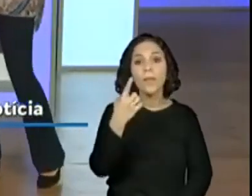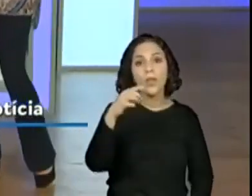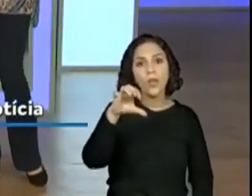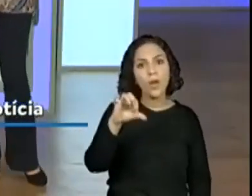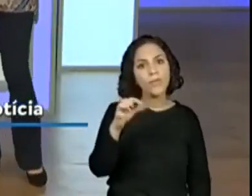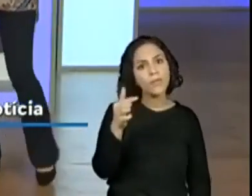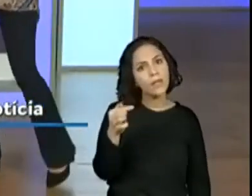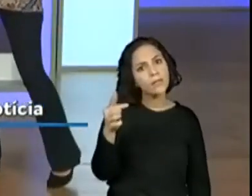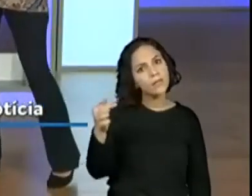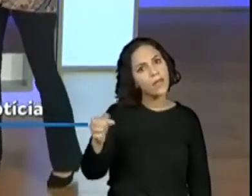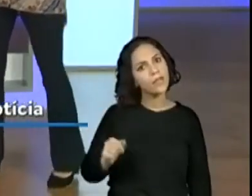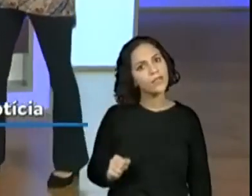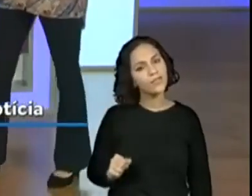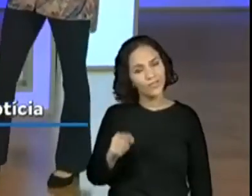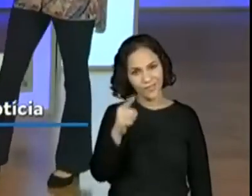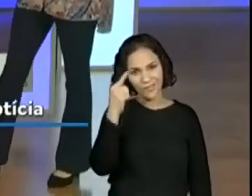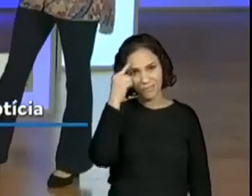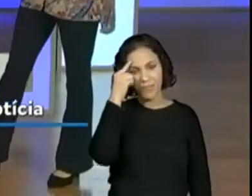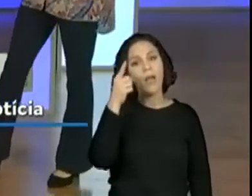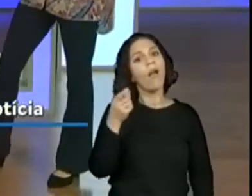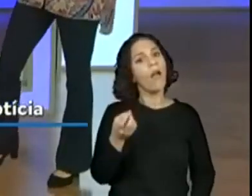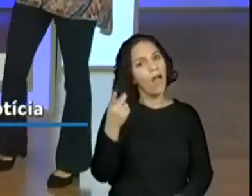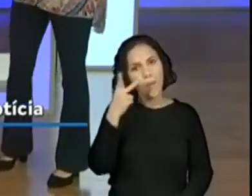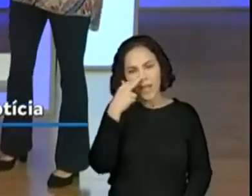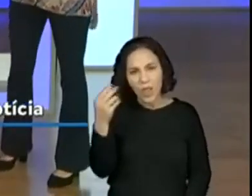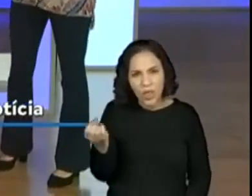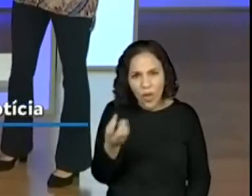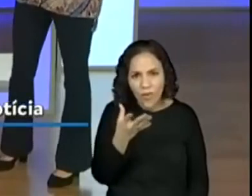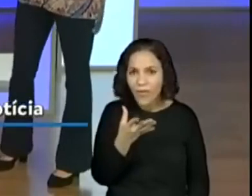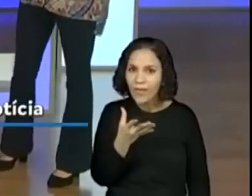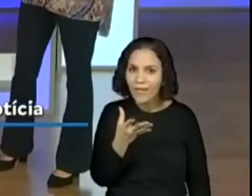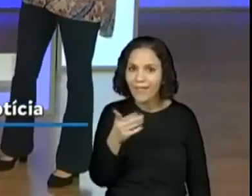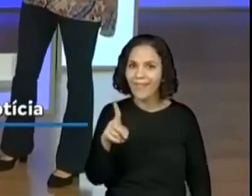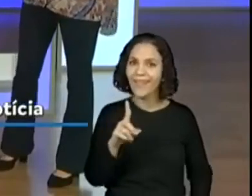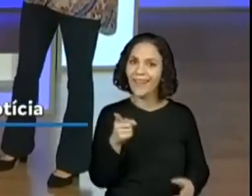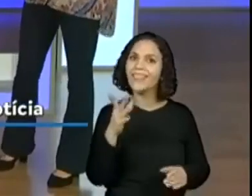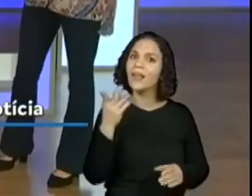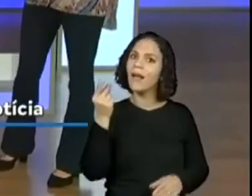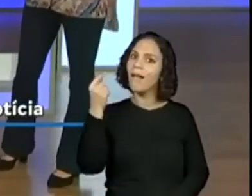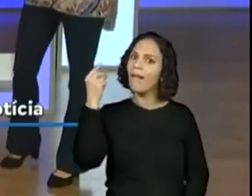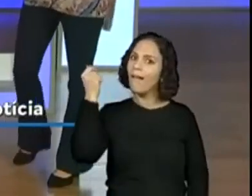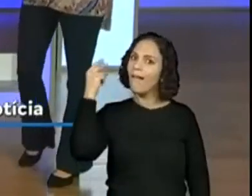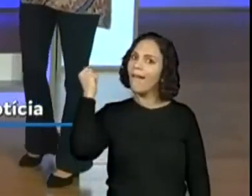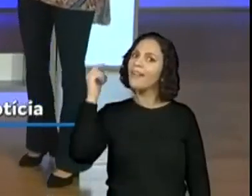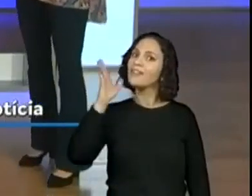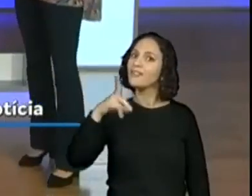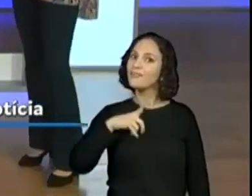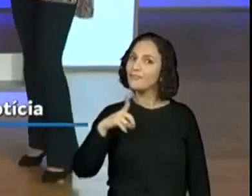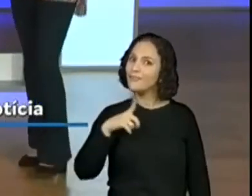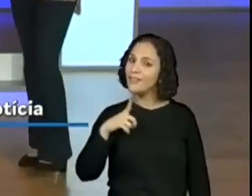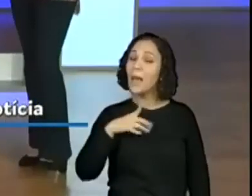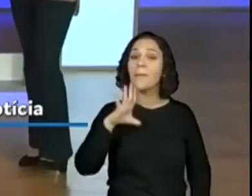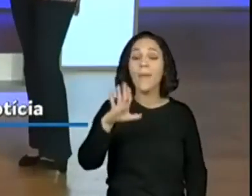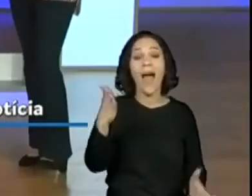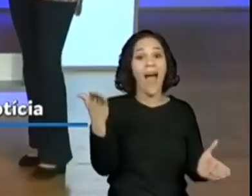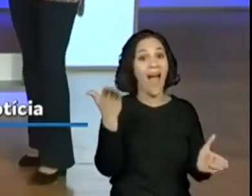a gente fala um pouquinho de coisas, de tecnologias recentes, e na verdade ele não é tão recente assim. o acesso que ficou recente. o